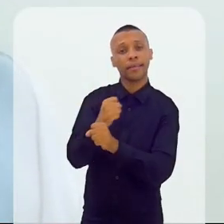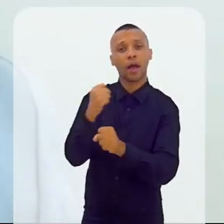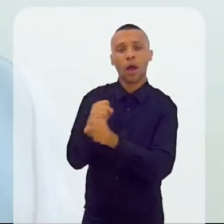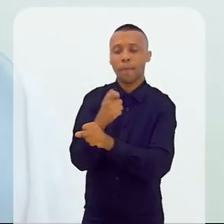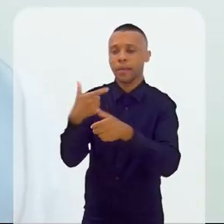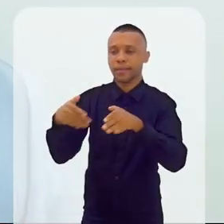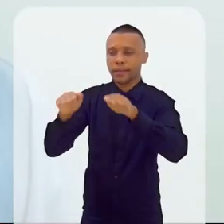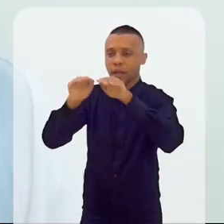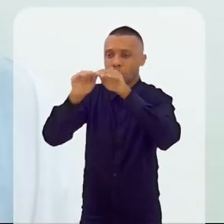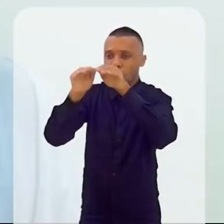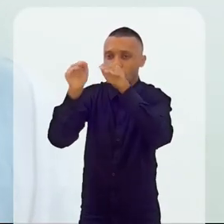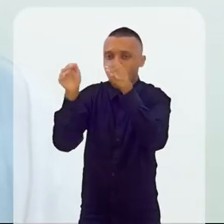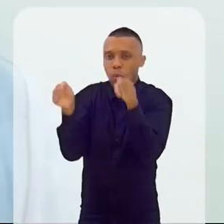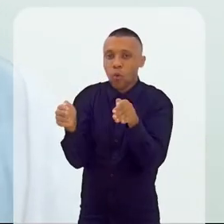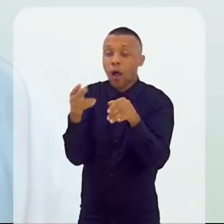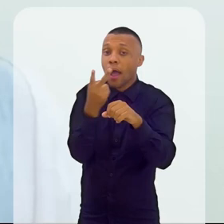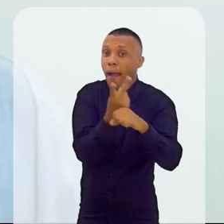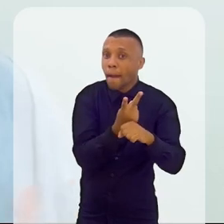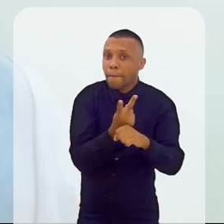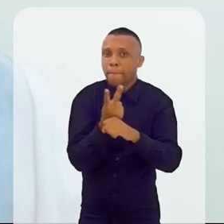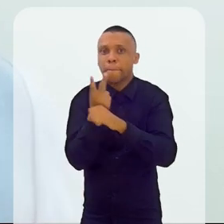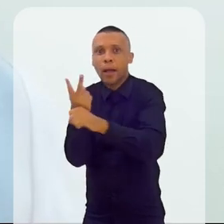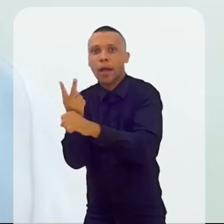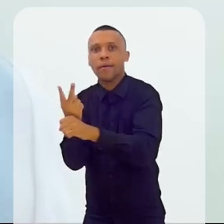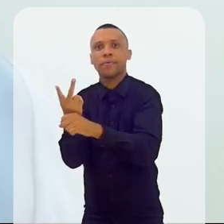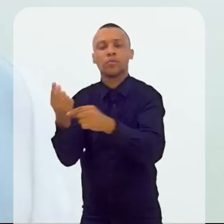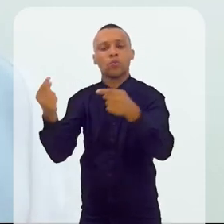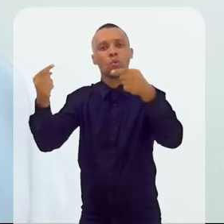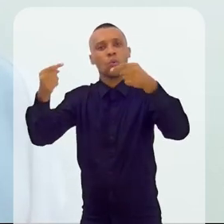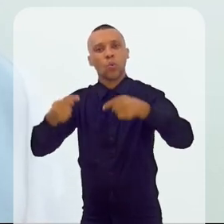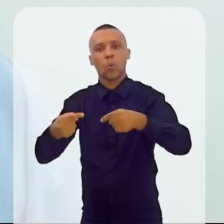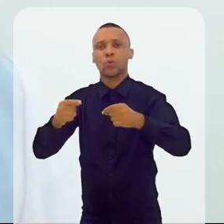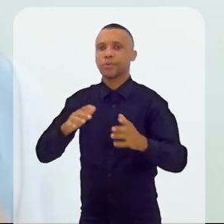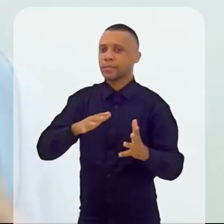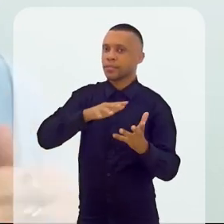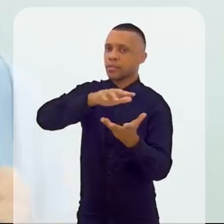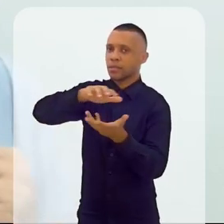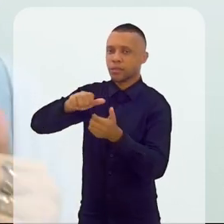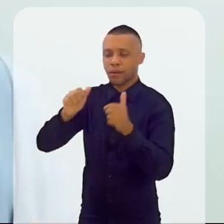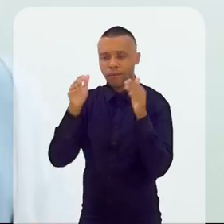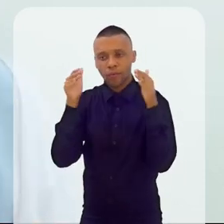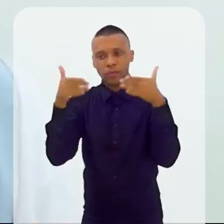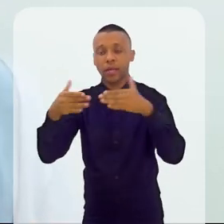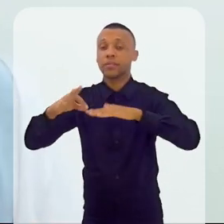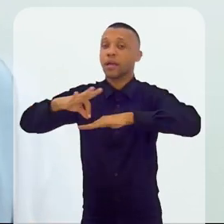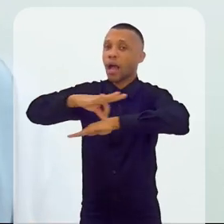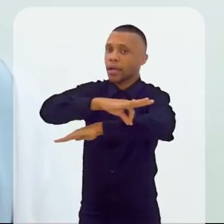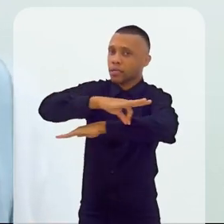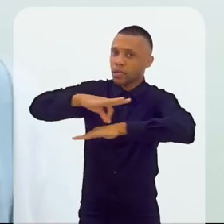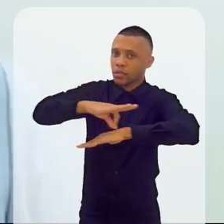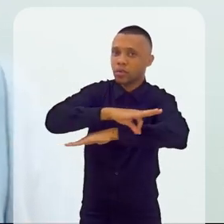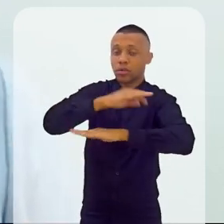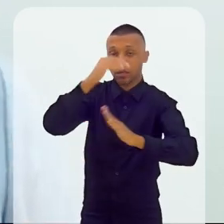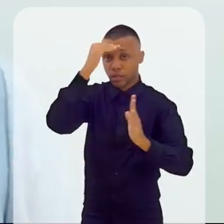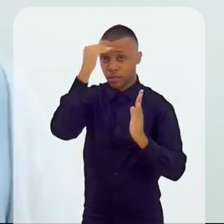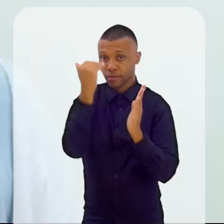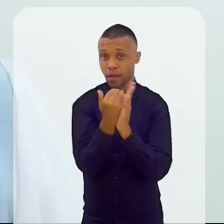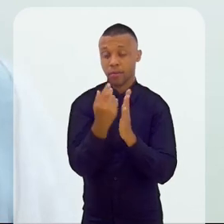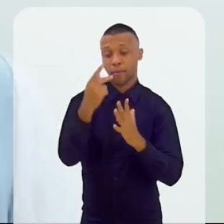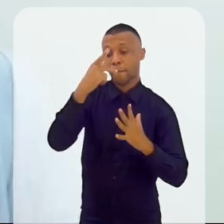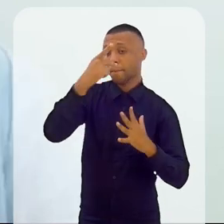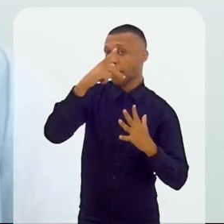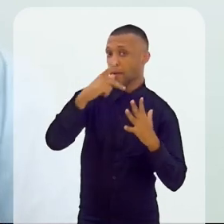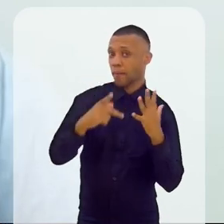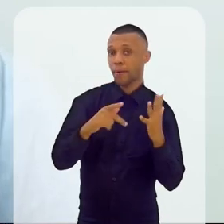esse prédio, até hoje, é premiado em concursos internacionais de arquitetura por seguir vários parâmetros de